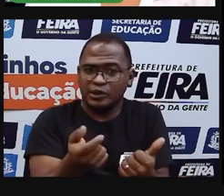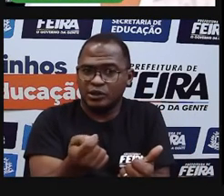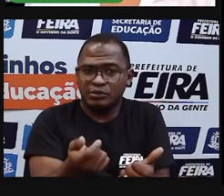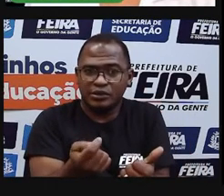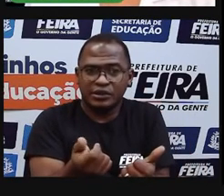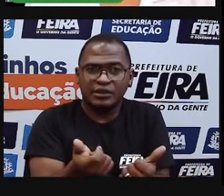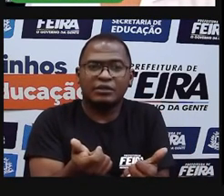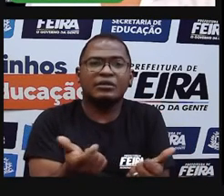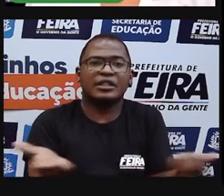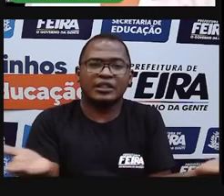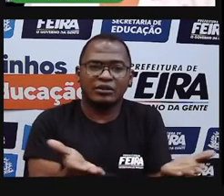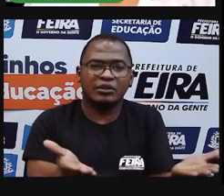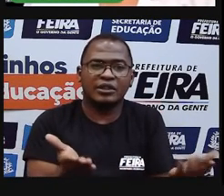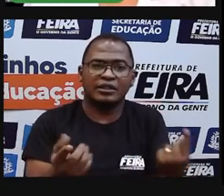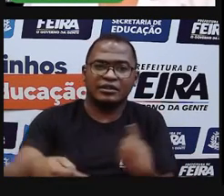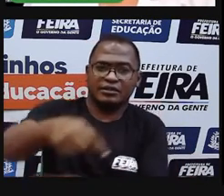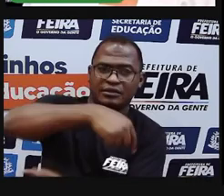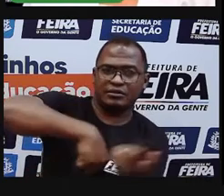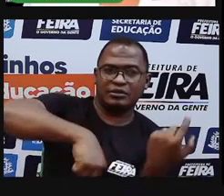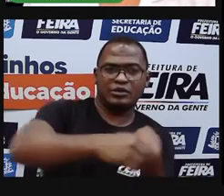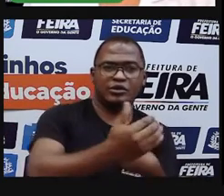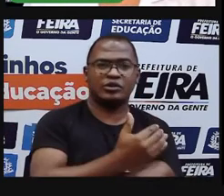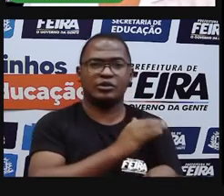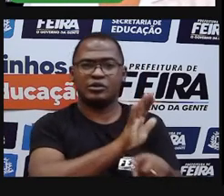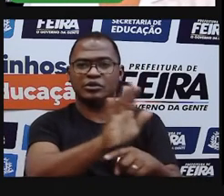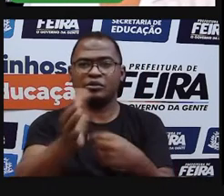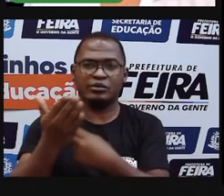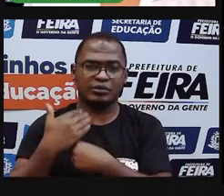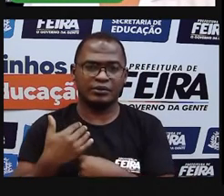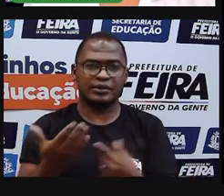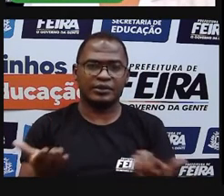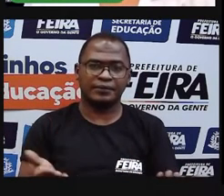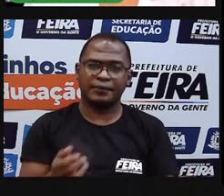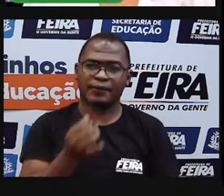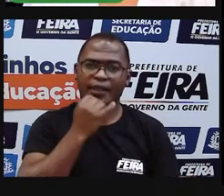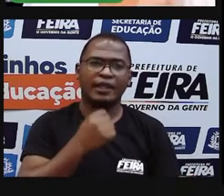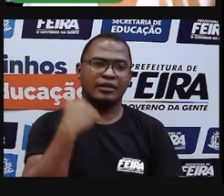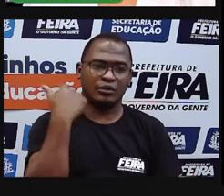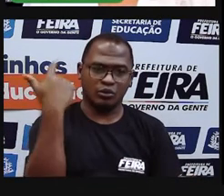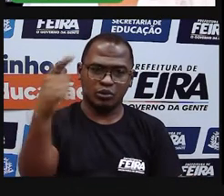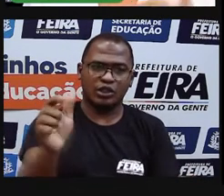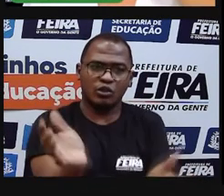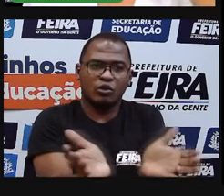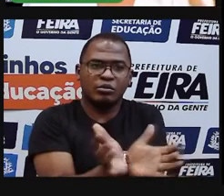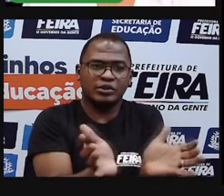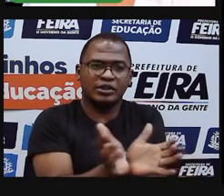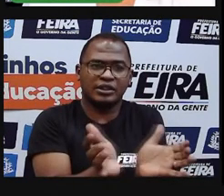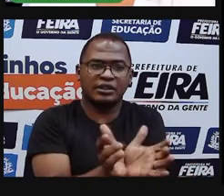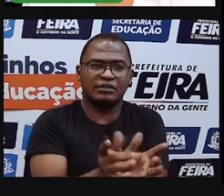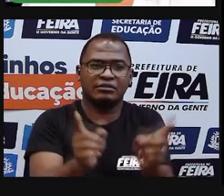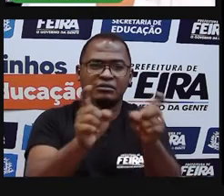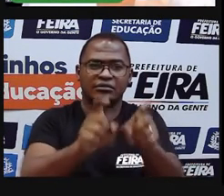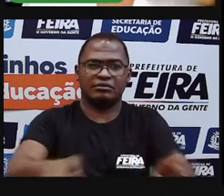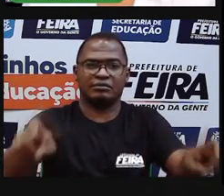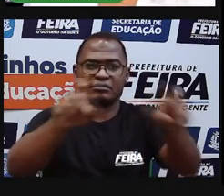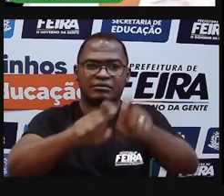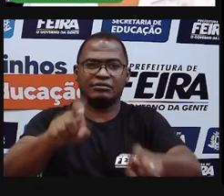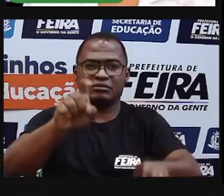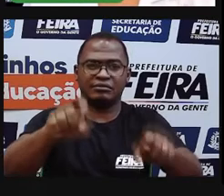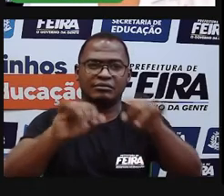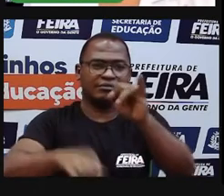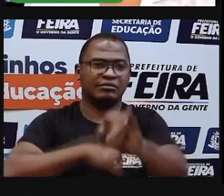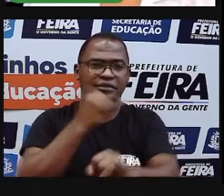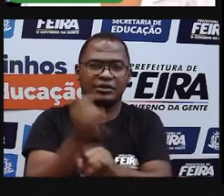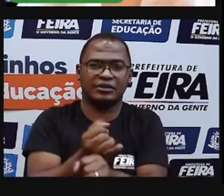buscando um bem comum. Temos as comunidades virtuais, né? Com o advento da